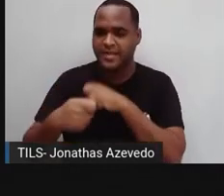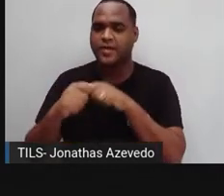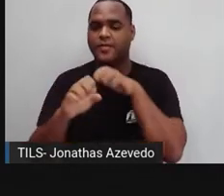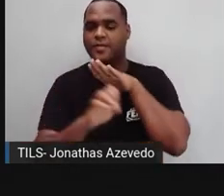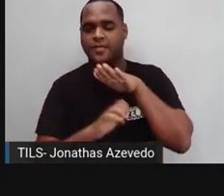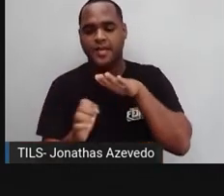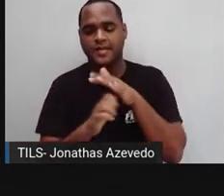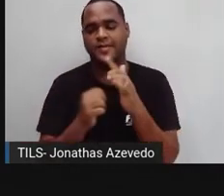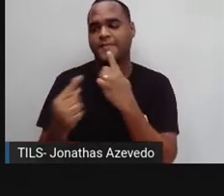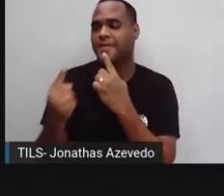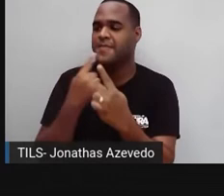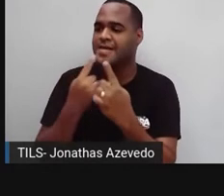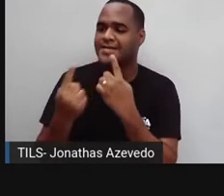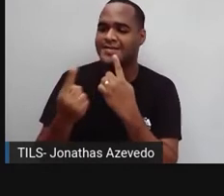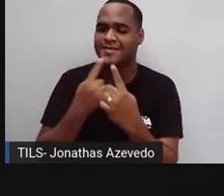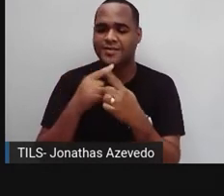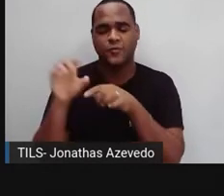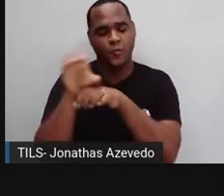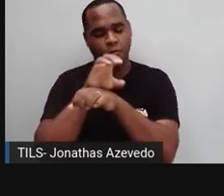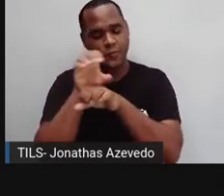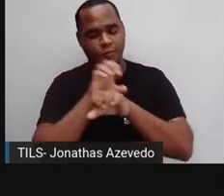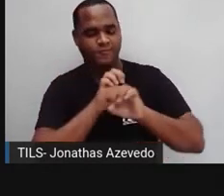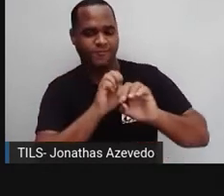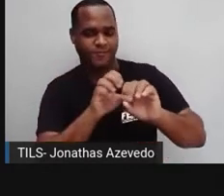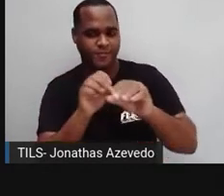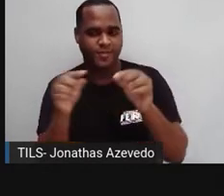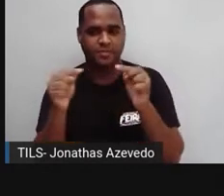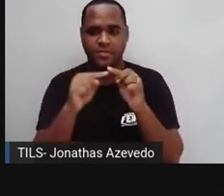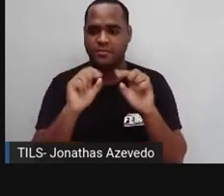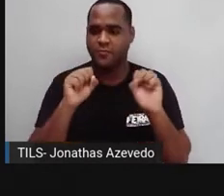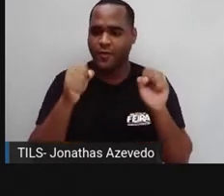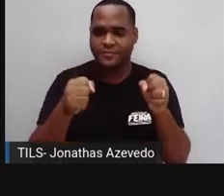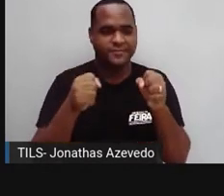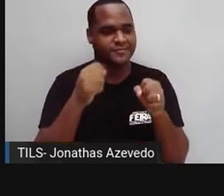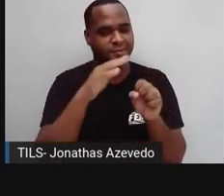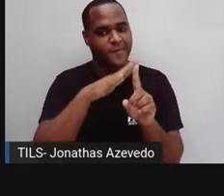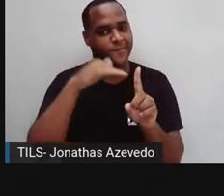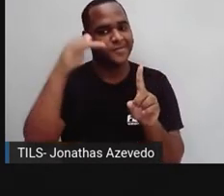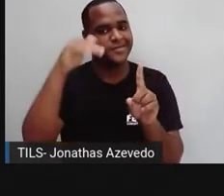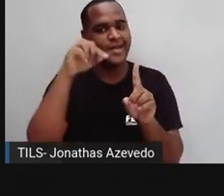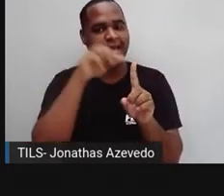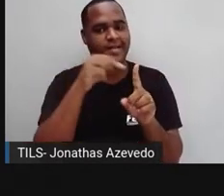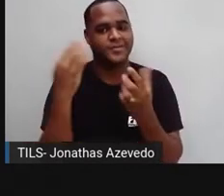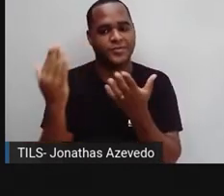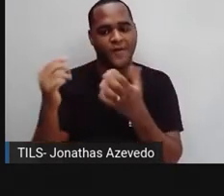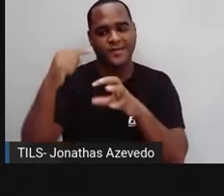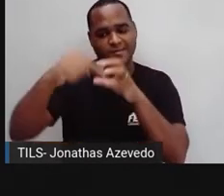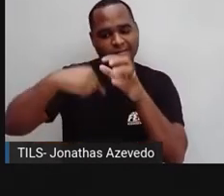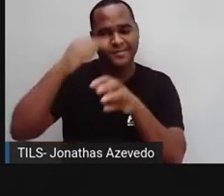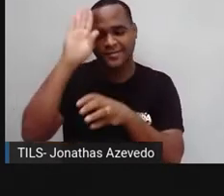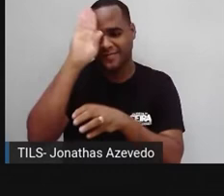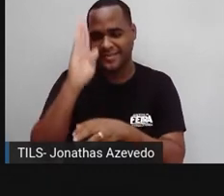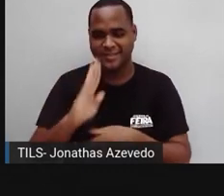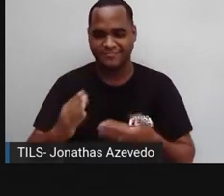a palestras, a cursos que fazem aí com que ele se destaque entre os jovens empreendedores do Brasil.